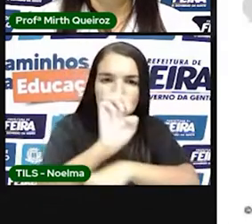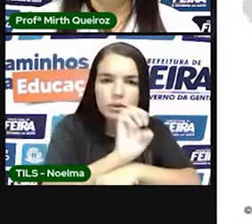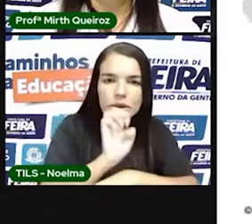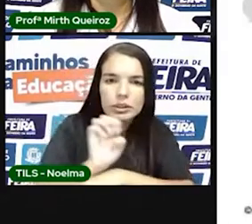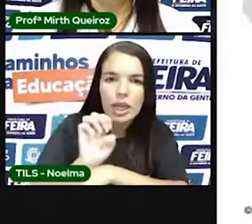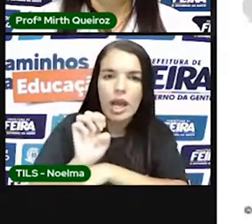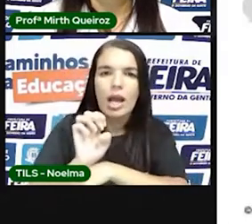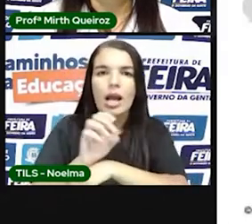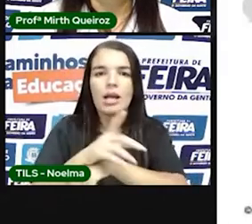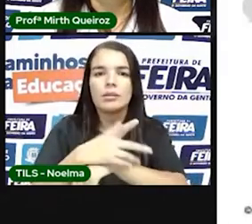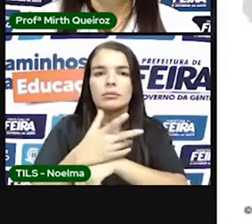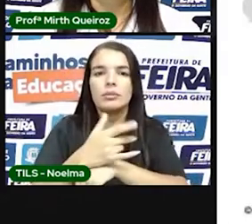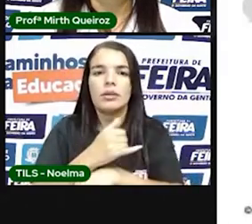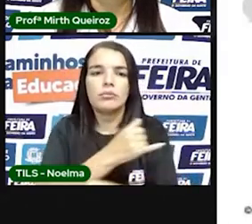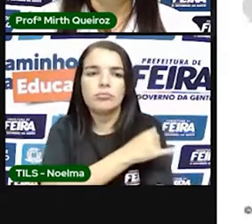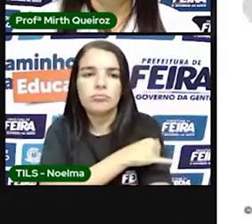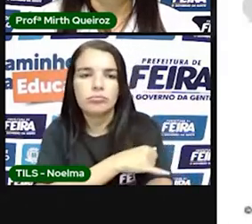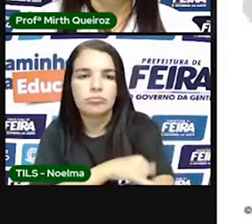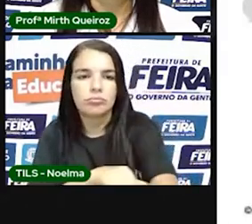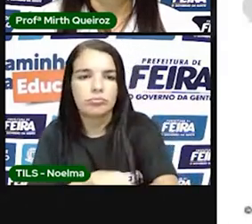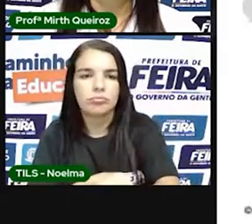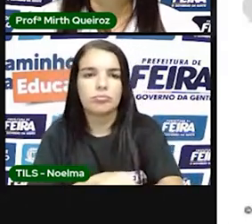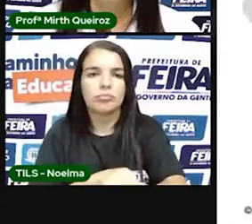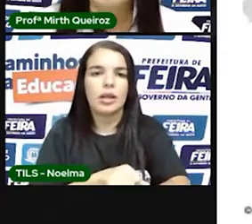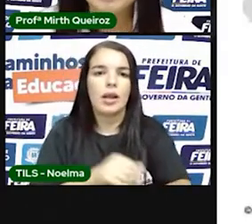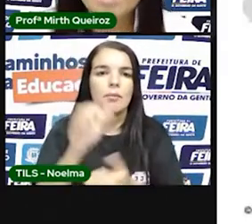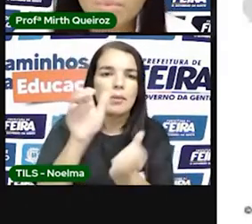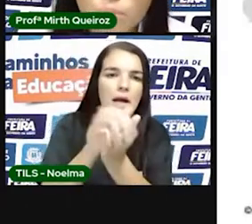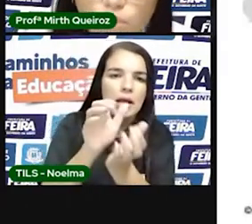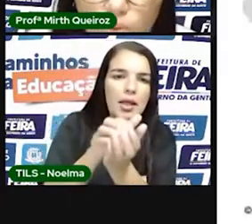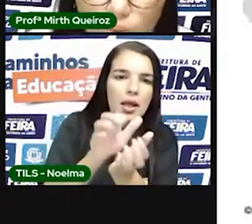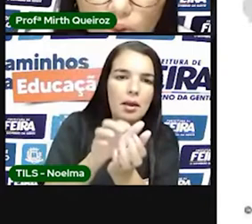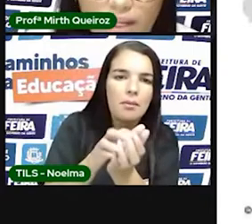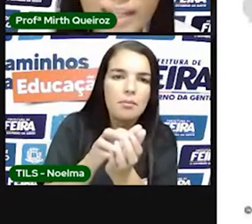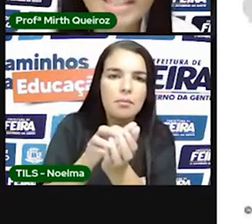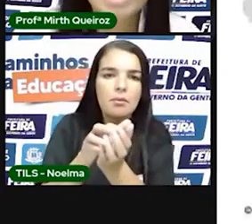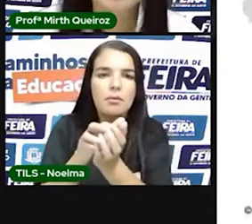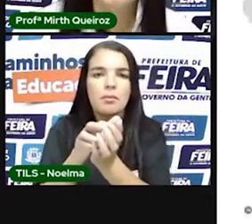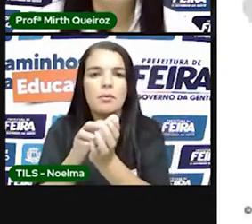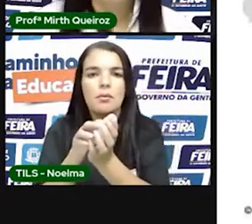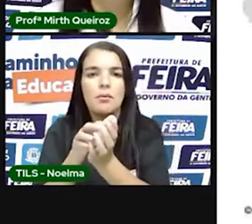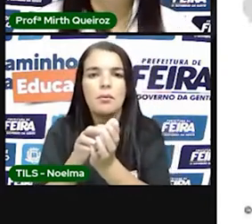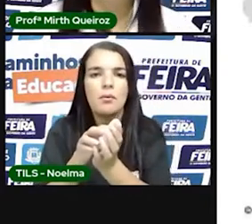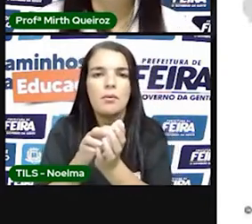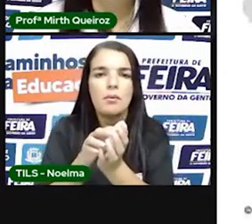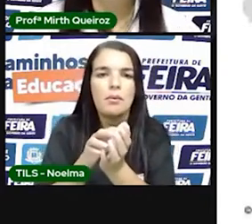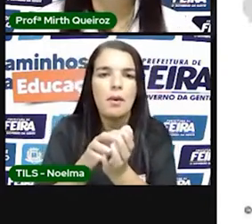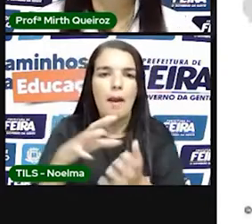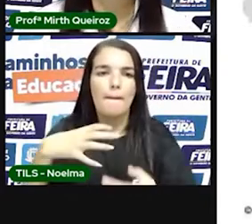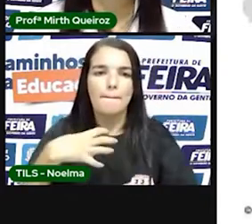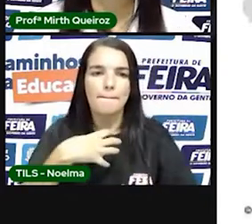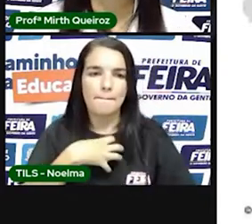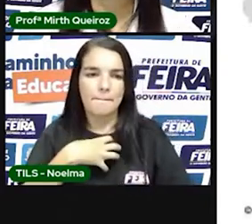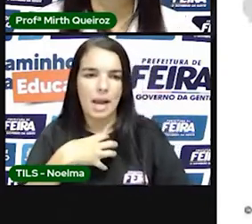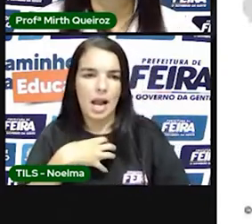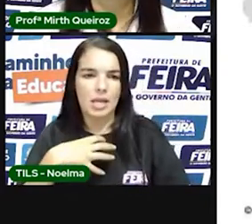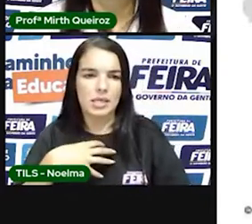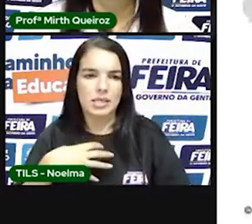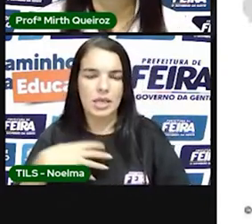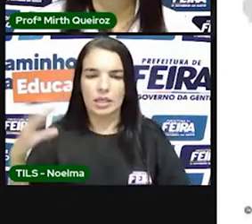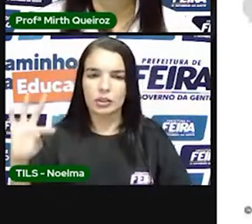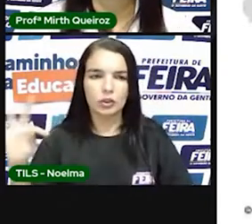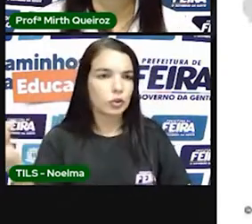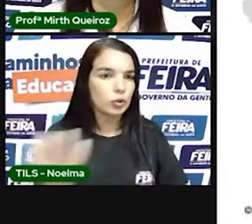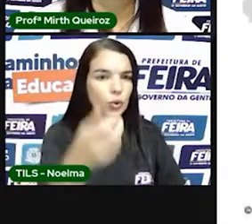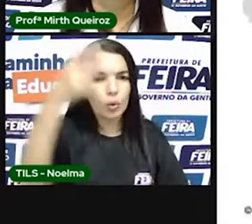Ceará, Rio Grande, Pernambuco, Itamaracá, Bahia de Todos os Santos,